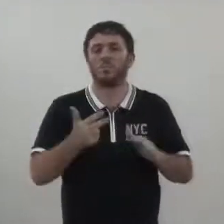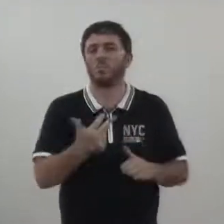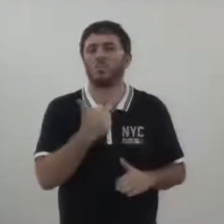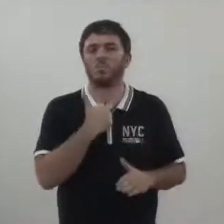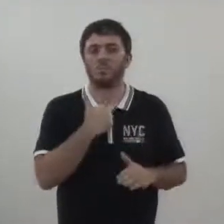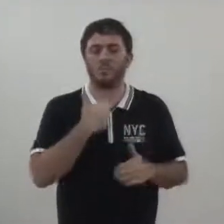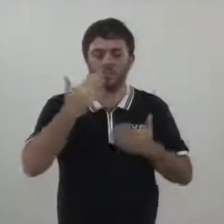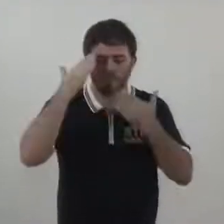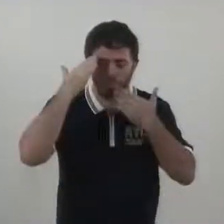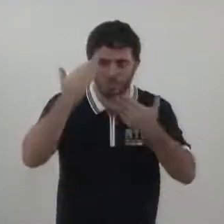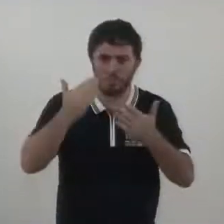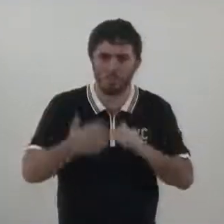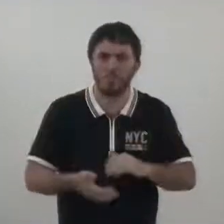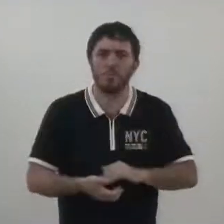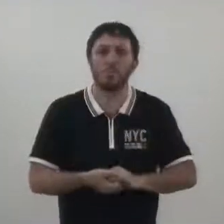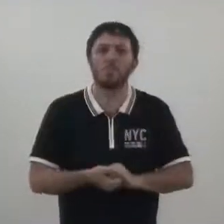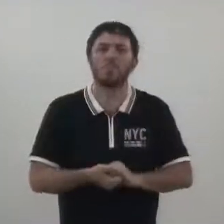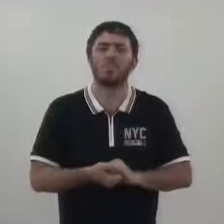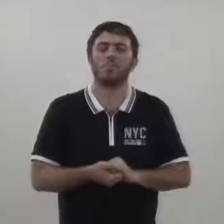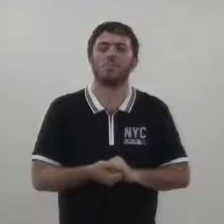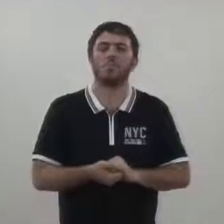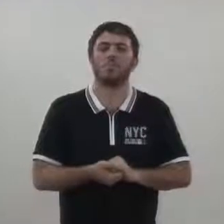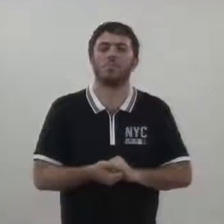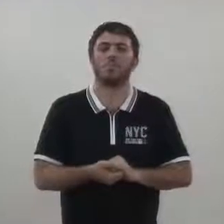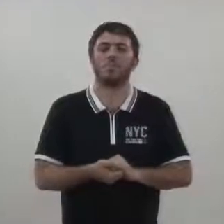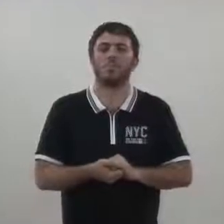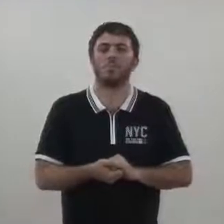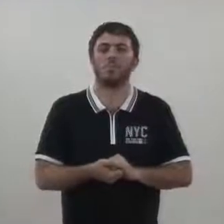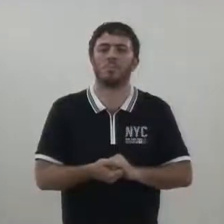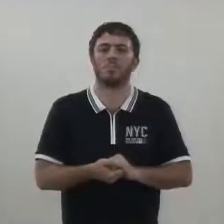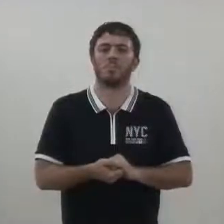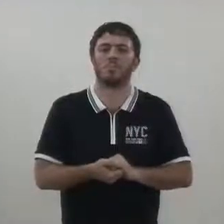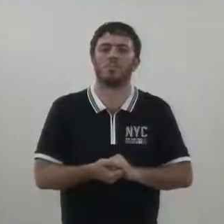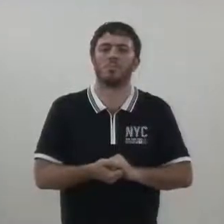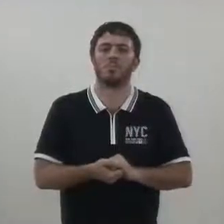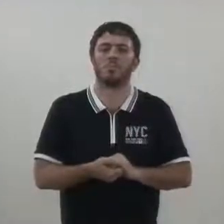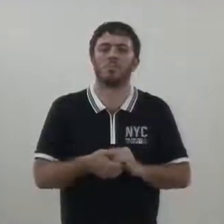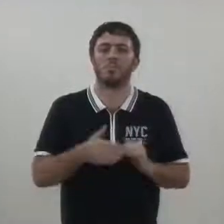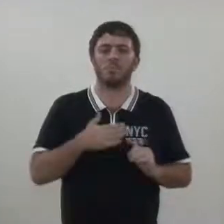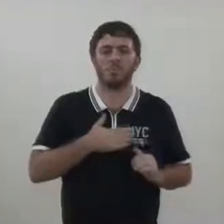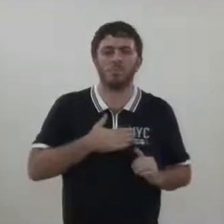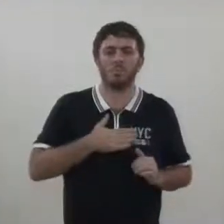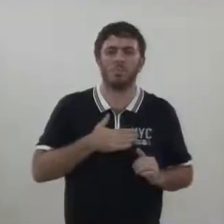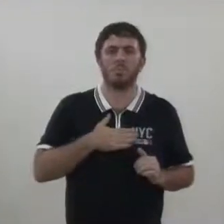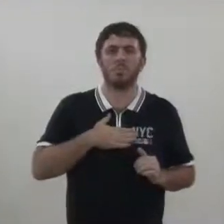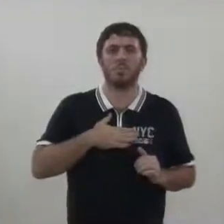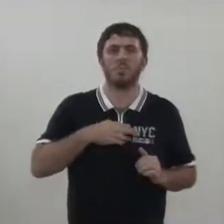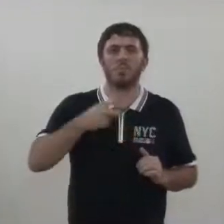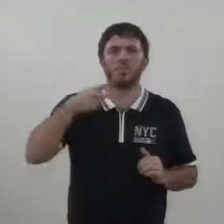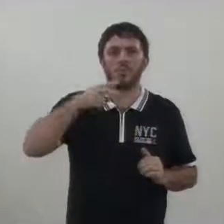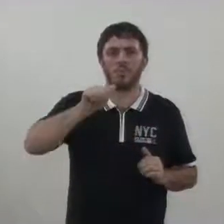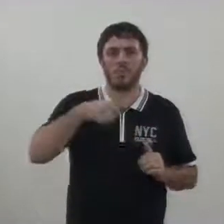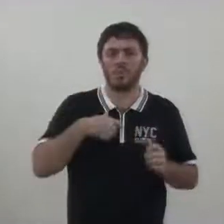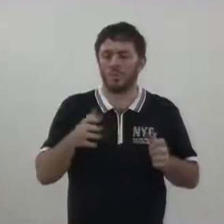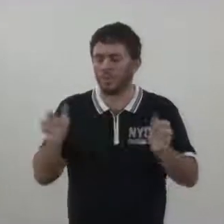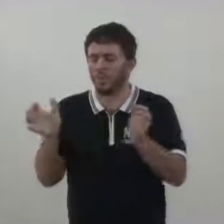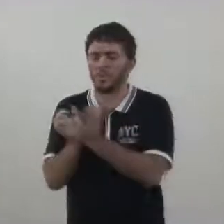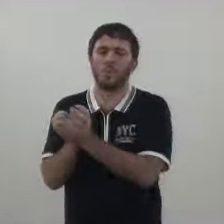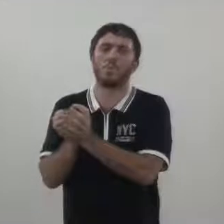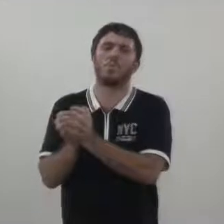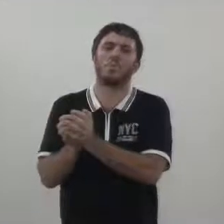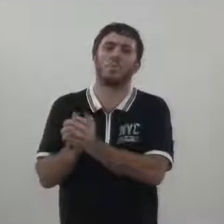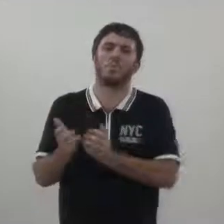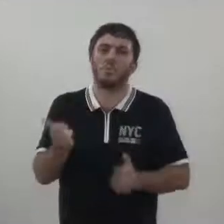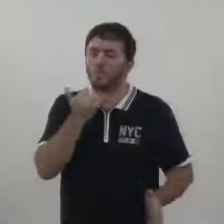Obrigado, viu? Eu já, senhor presidente, eu até já justifiquei no... No grupo. No grupo